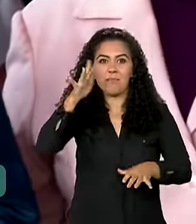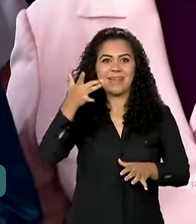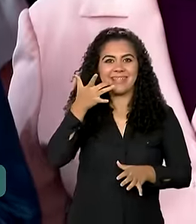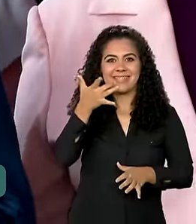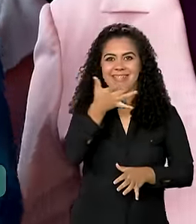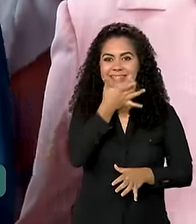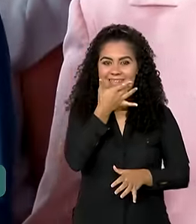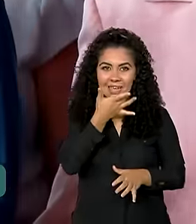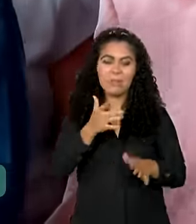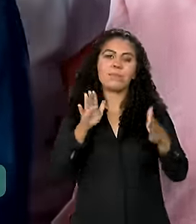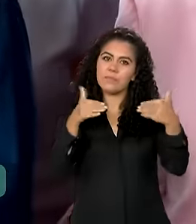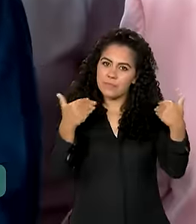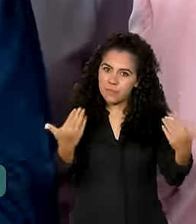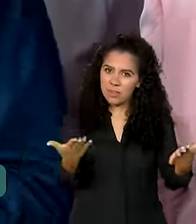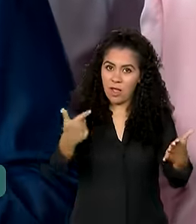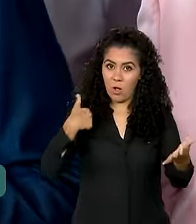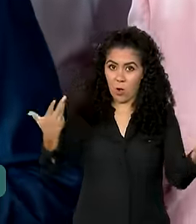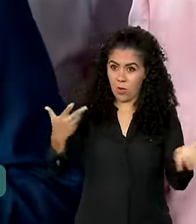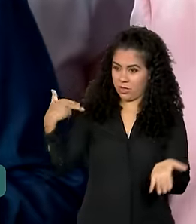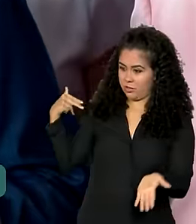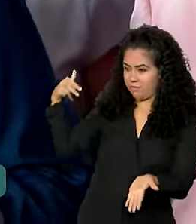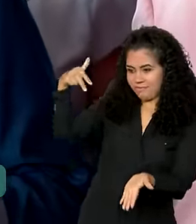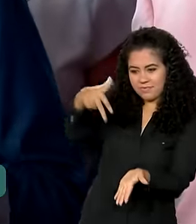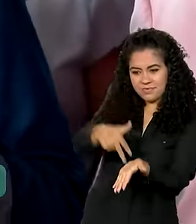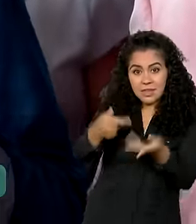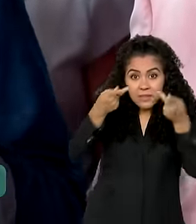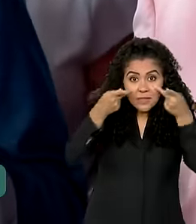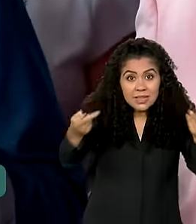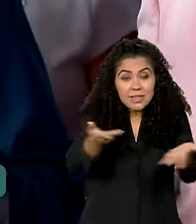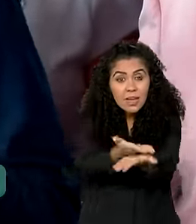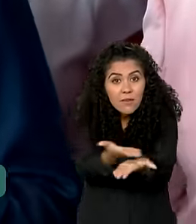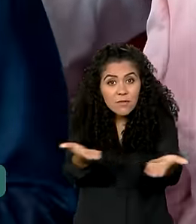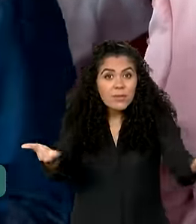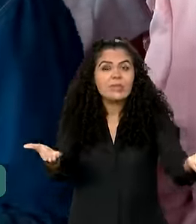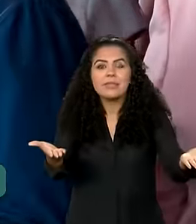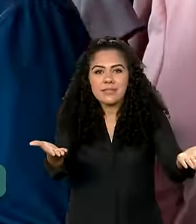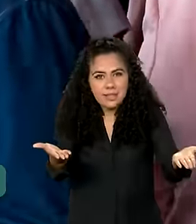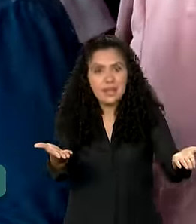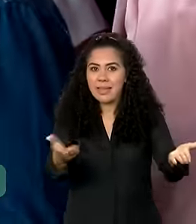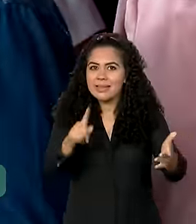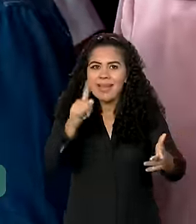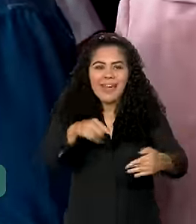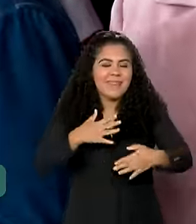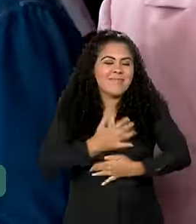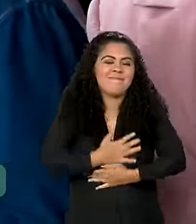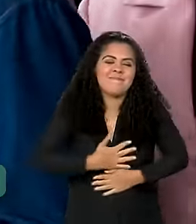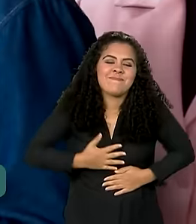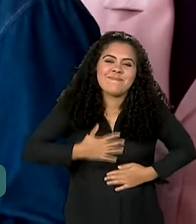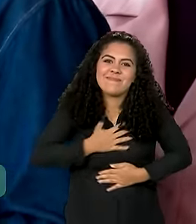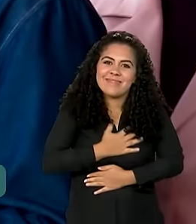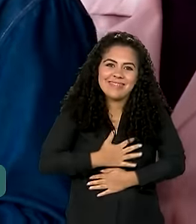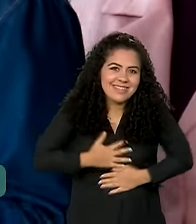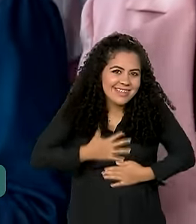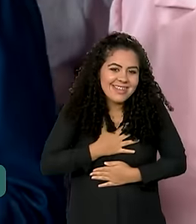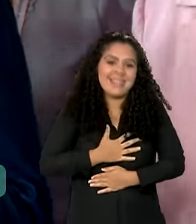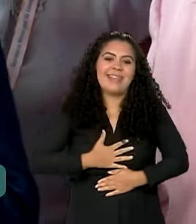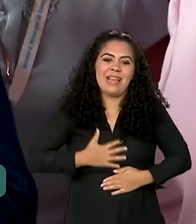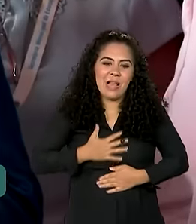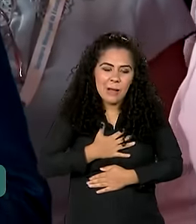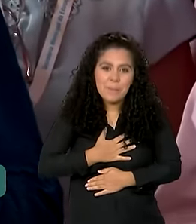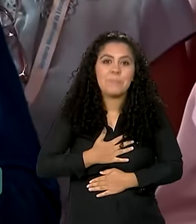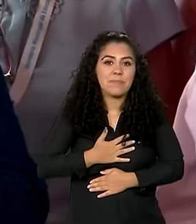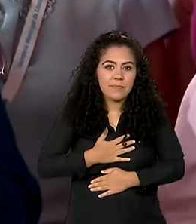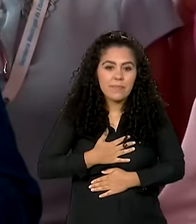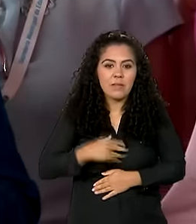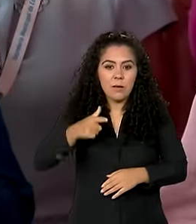Então, vim aqui visitar vocês, é uma coisa muito prazerosa, é a